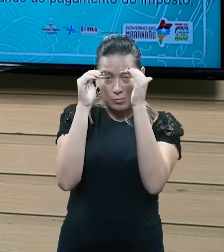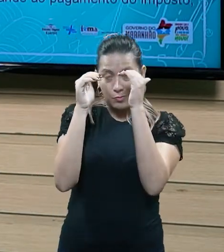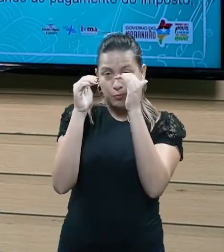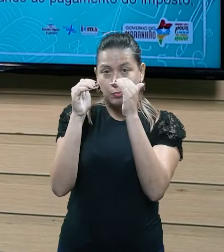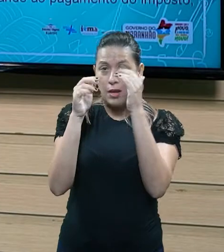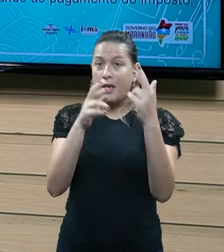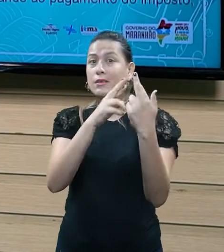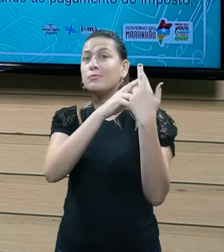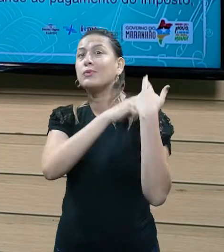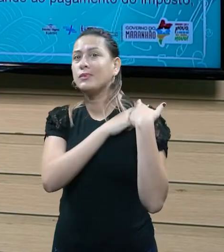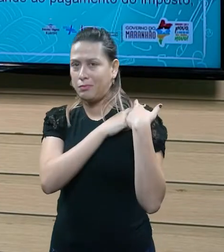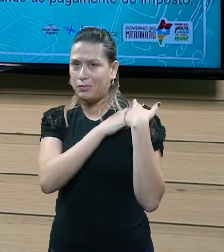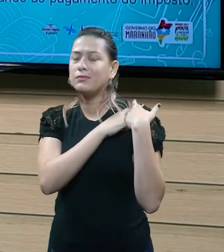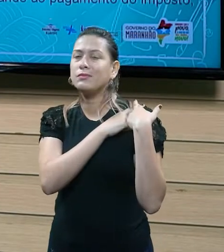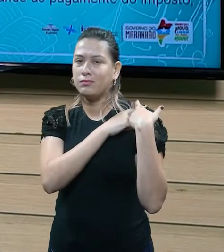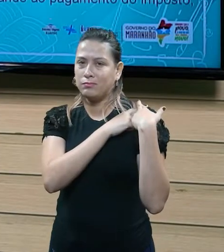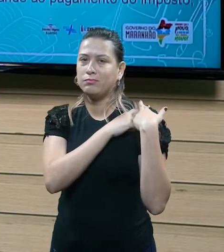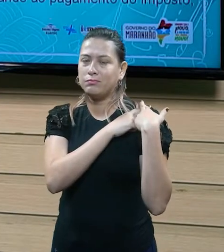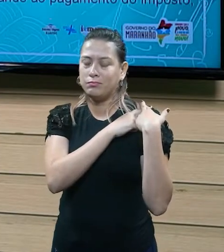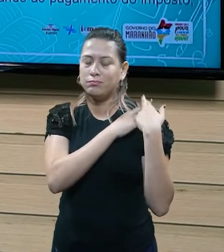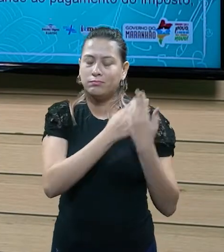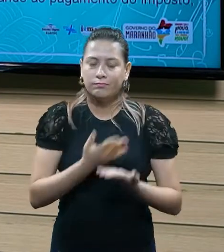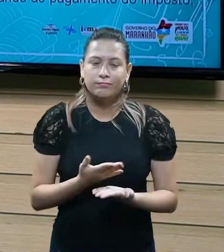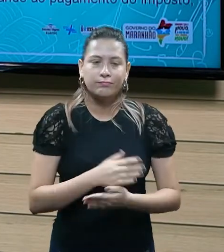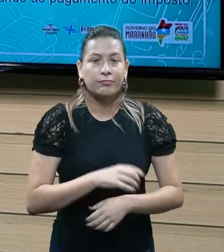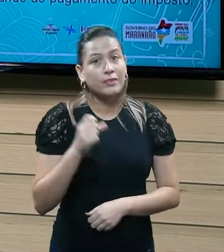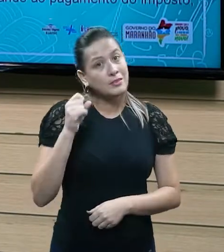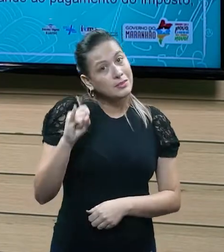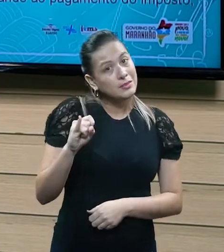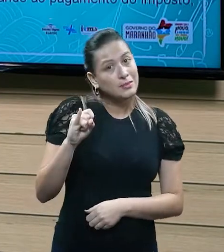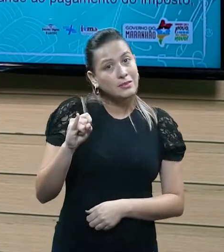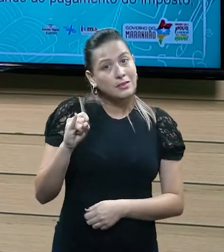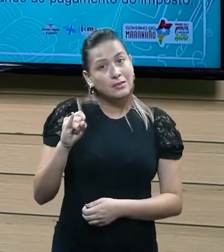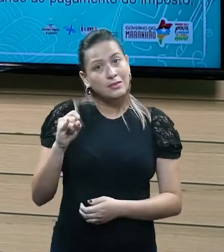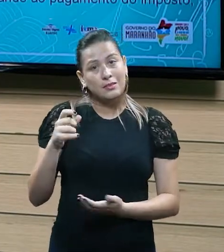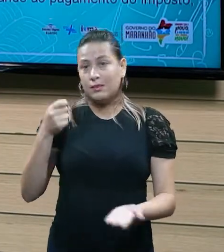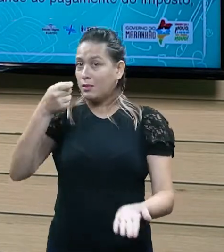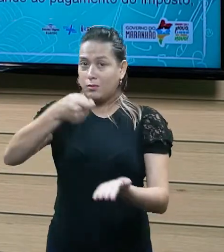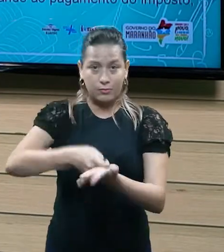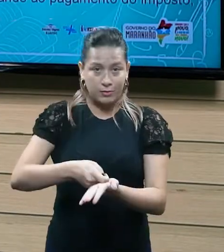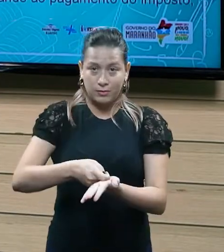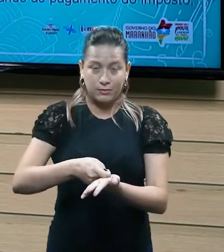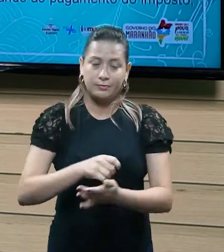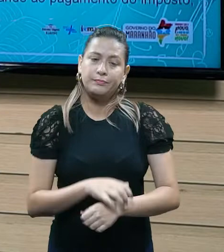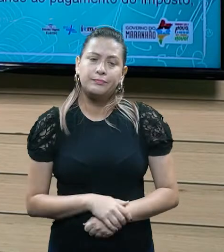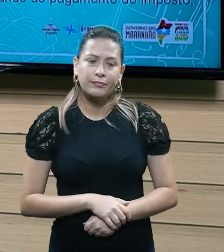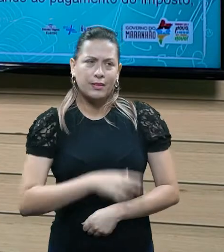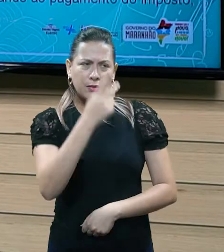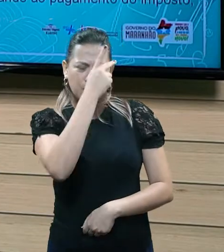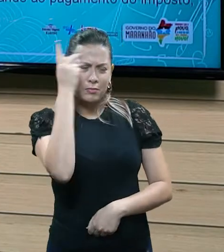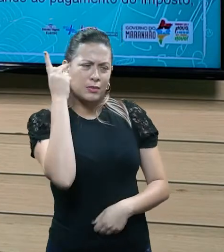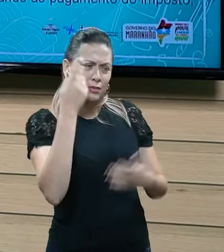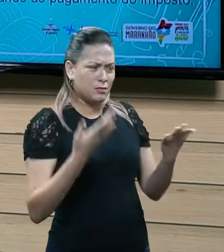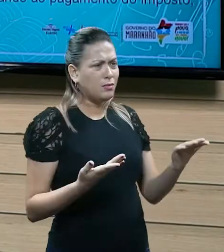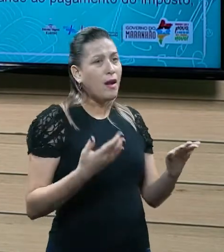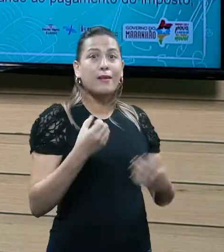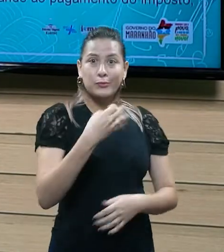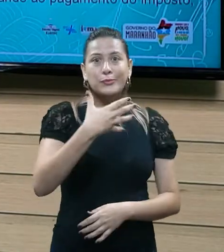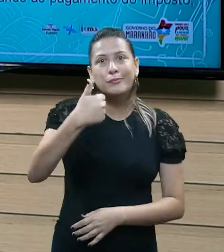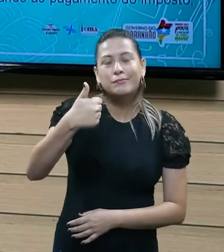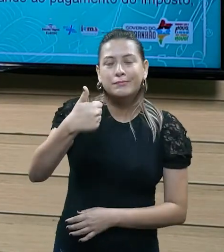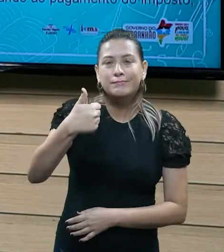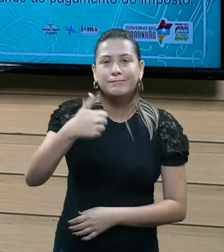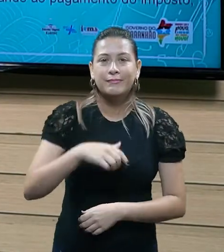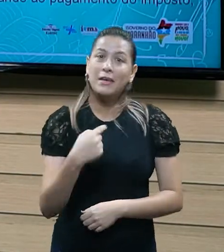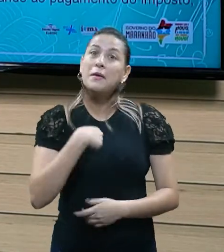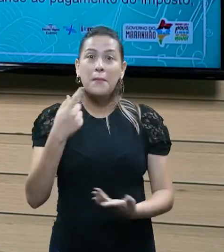caso ficar inadimplente. O inquilino, na empolgação, né, disse que, não, tudo bem, eu